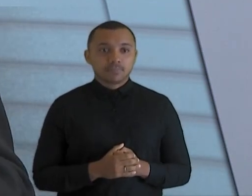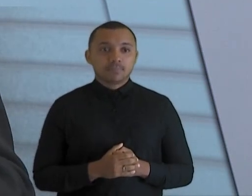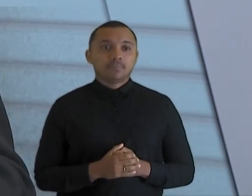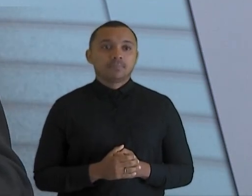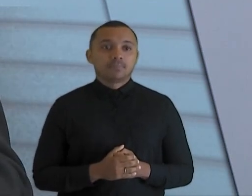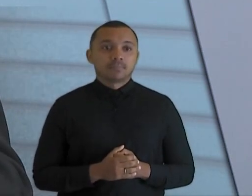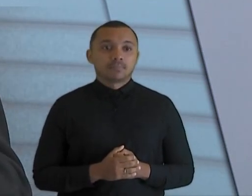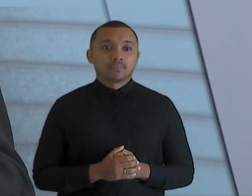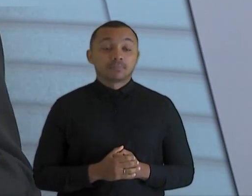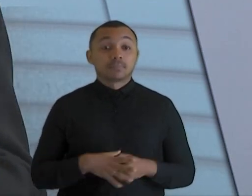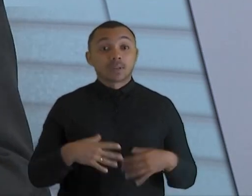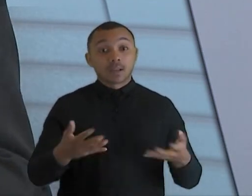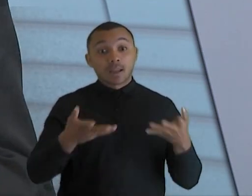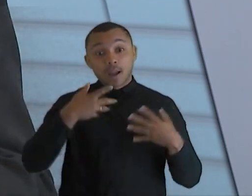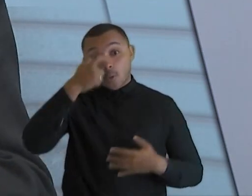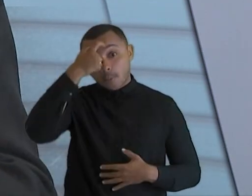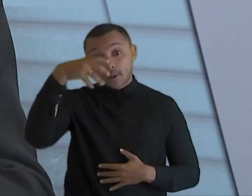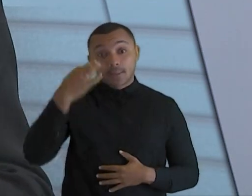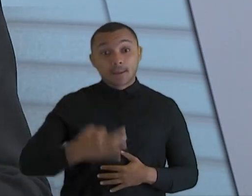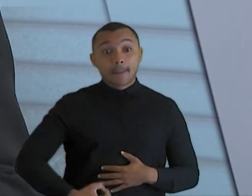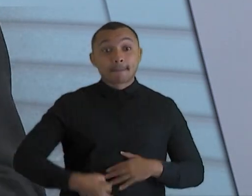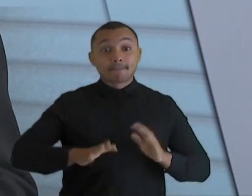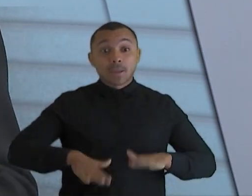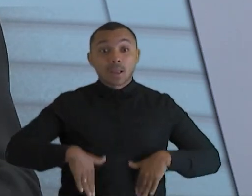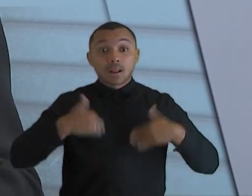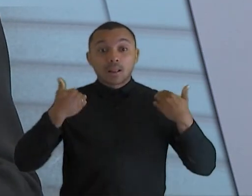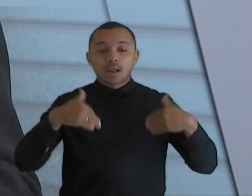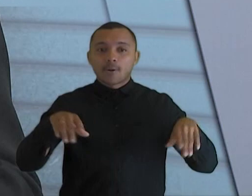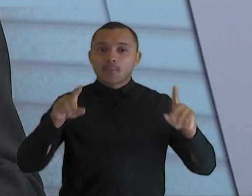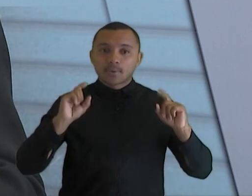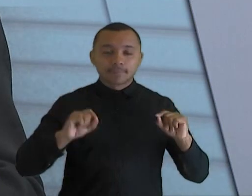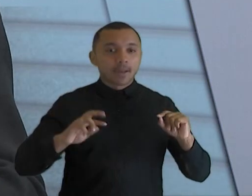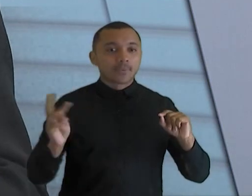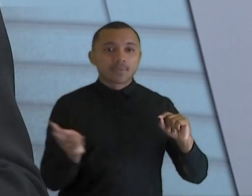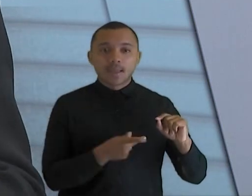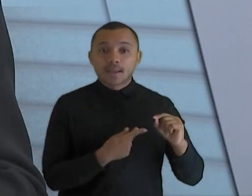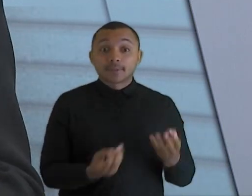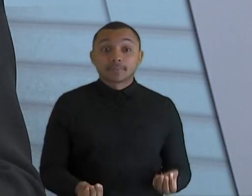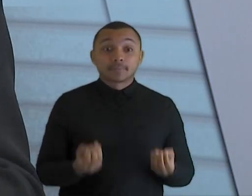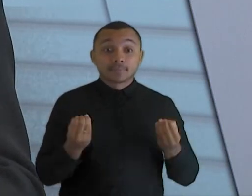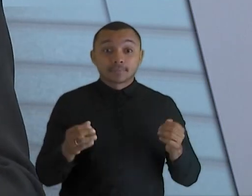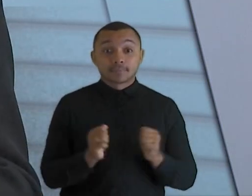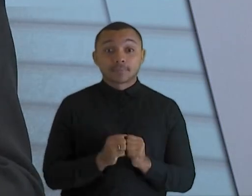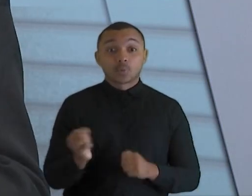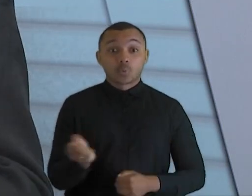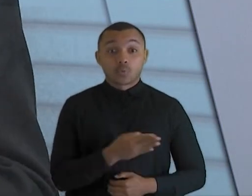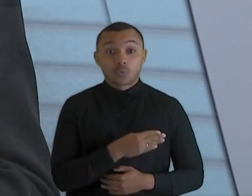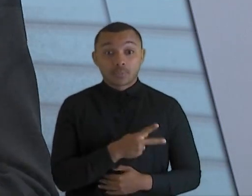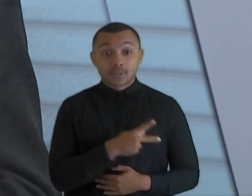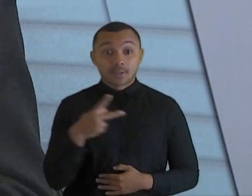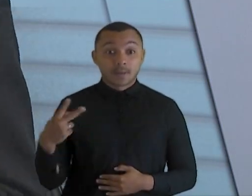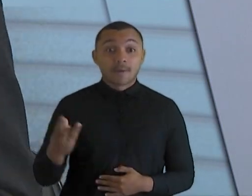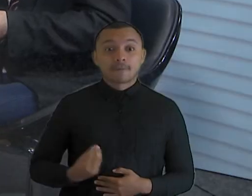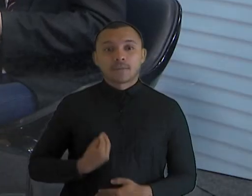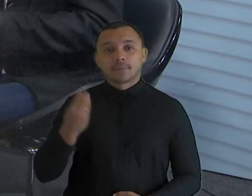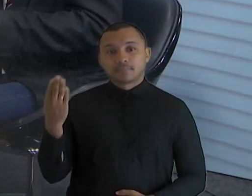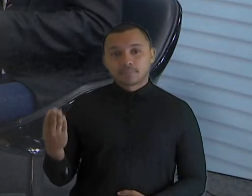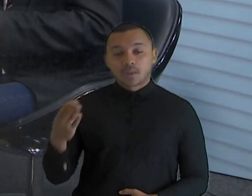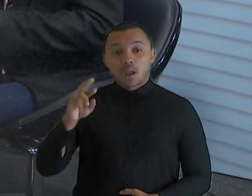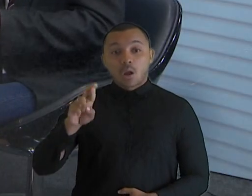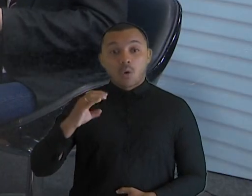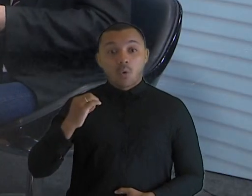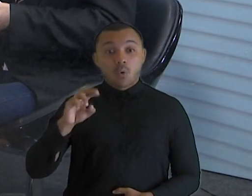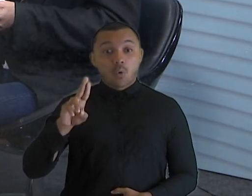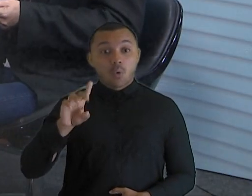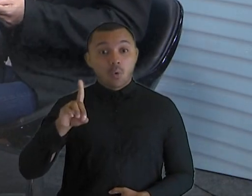a gente vai querer compreender um pouco melhor como é que isso vai funcionar. A partir de agora, com o novo presidente do Tribunal de Contas aqui comigo, doutor Holden Queiroz, aqui um